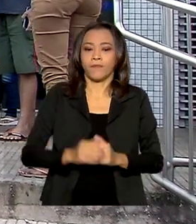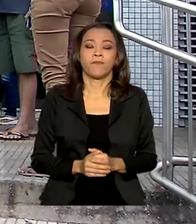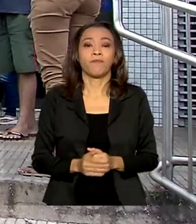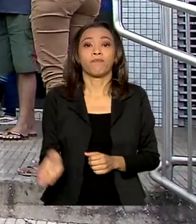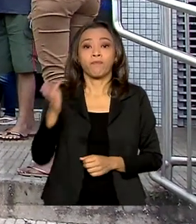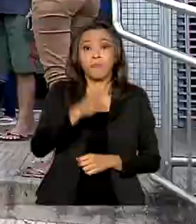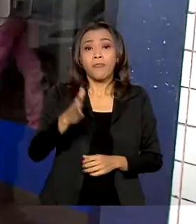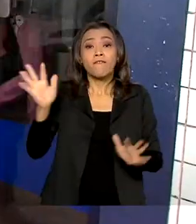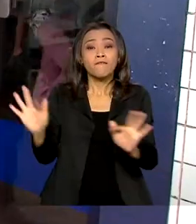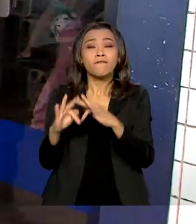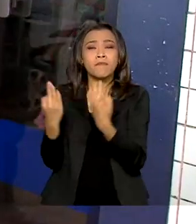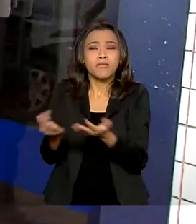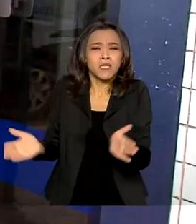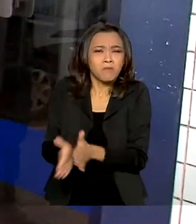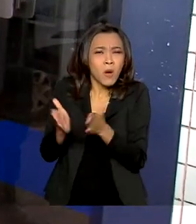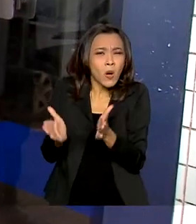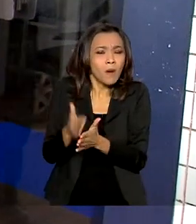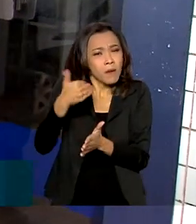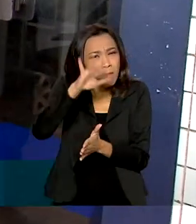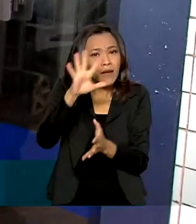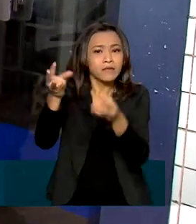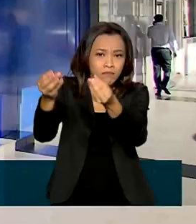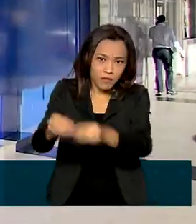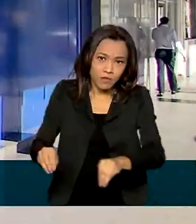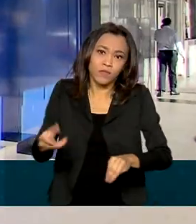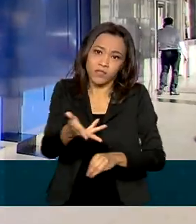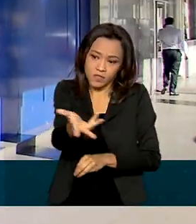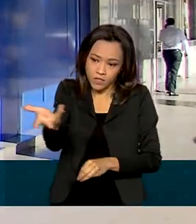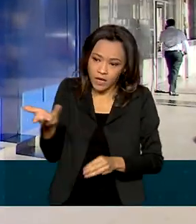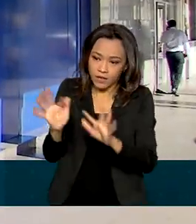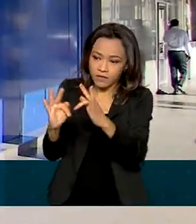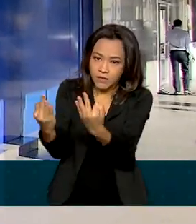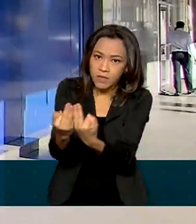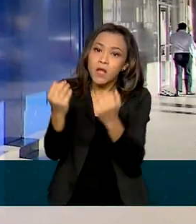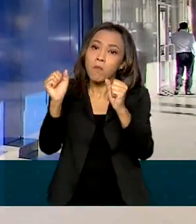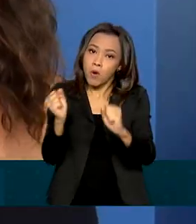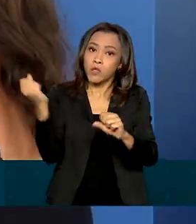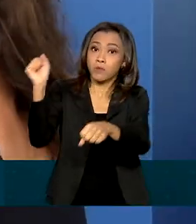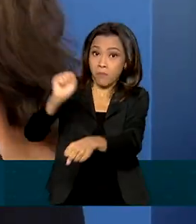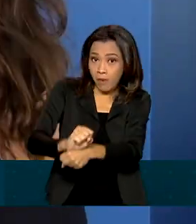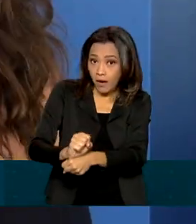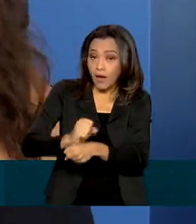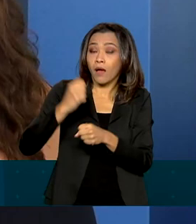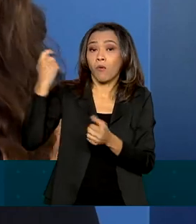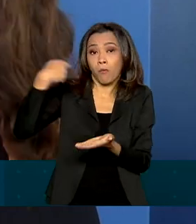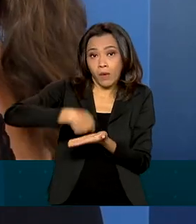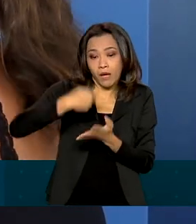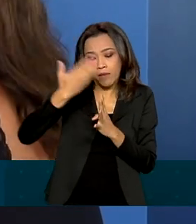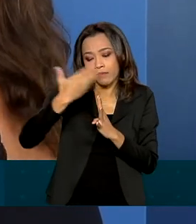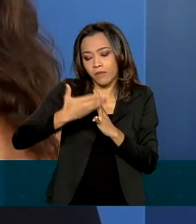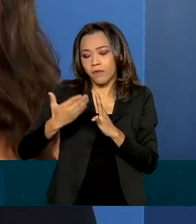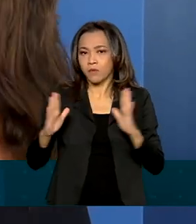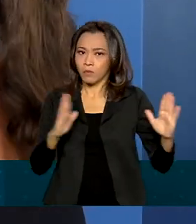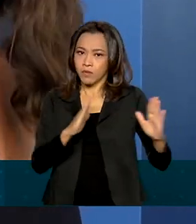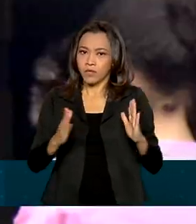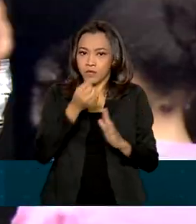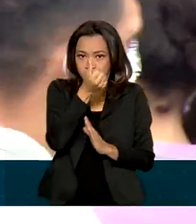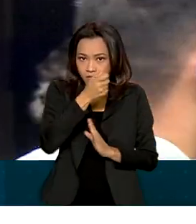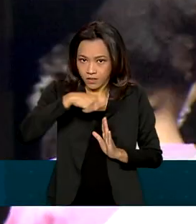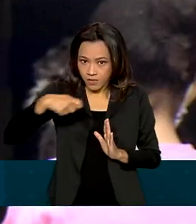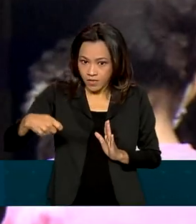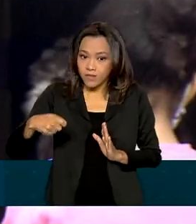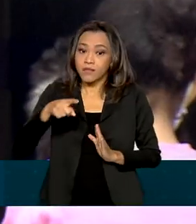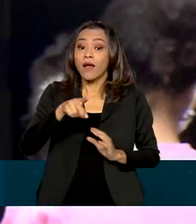famílias mais pobres, as mais prejudicadas pela pandemia, vão poder pausar o pagamento por seis meses. A regra vale para quem